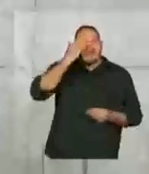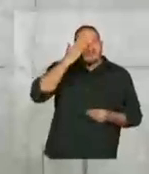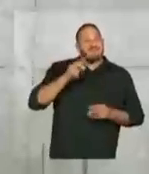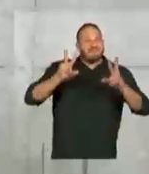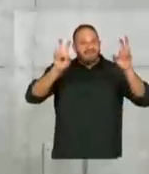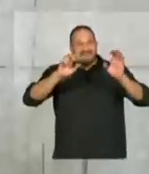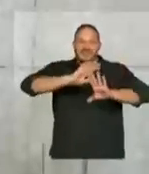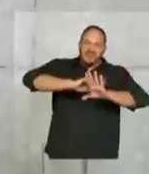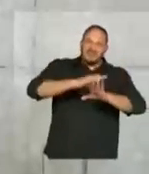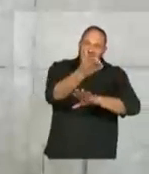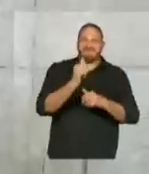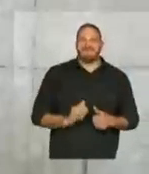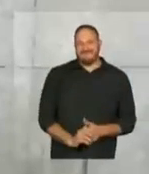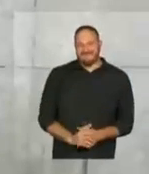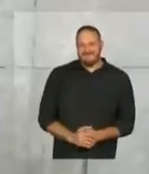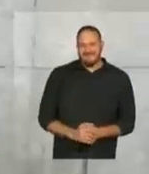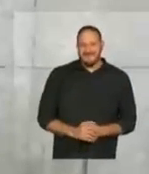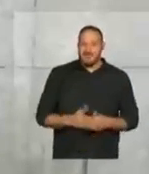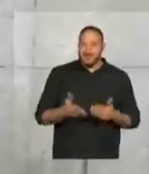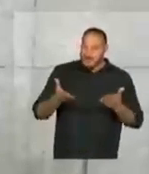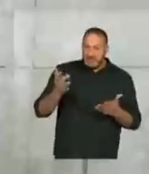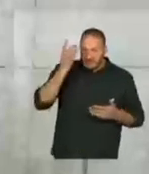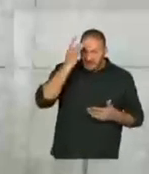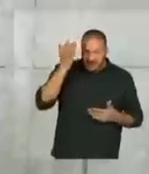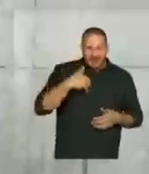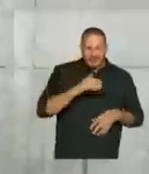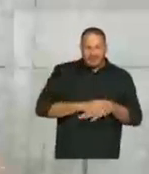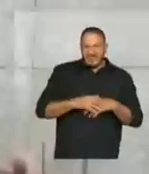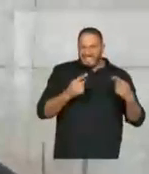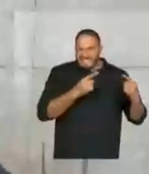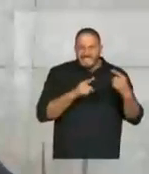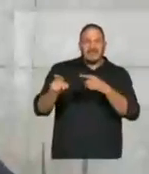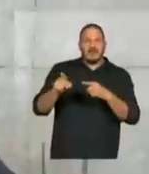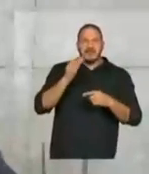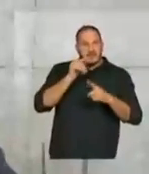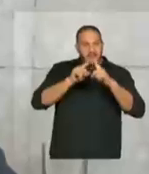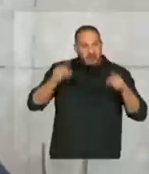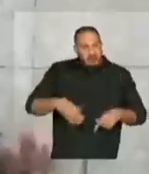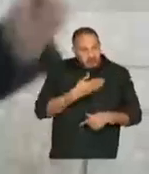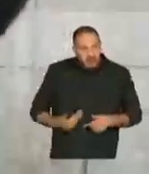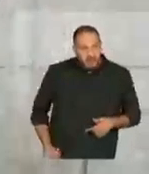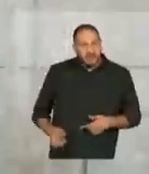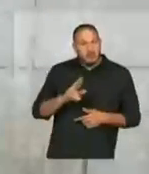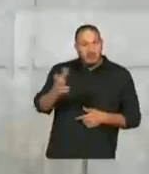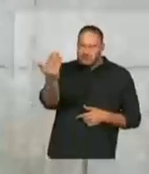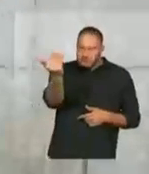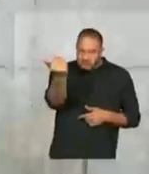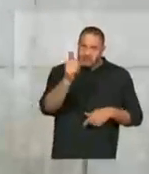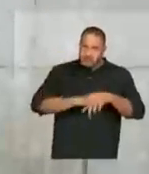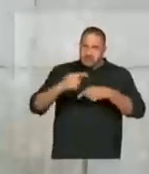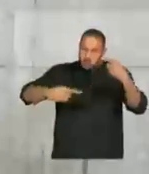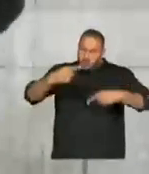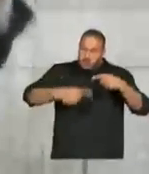ideologia. É mais fácil atacar os servidores do que discutir